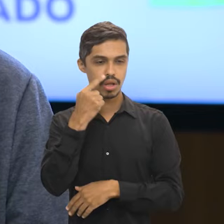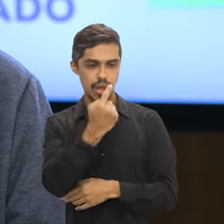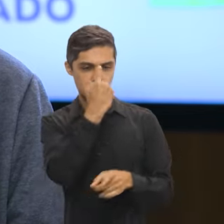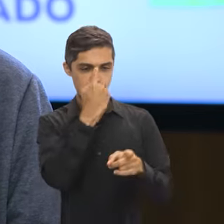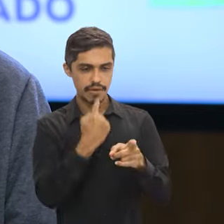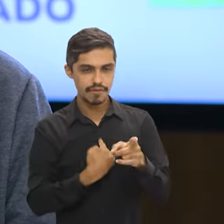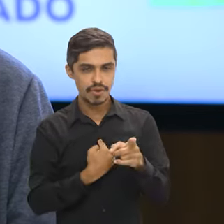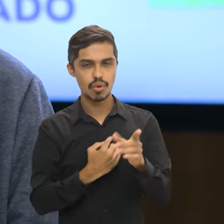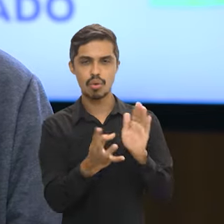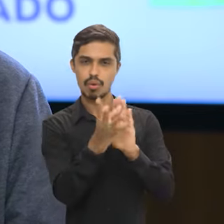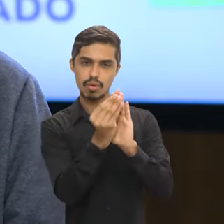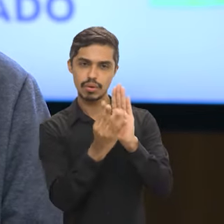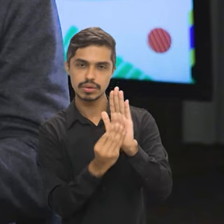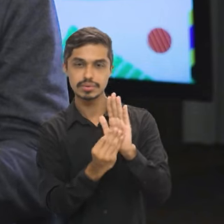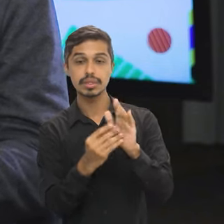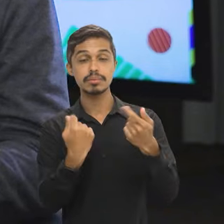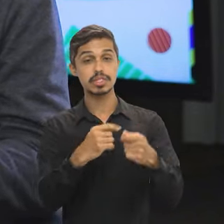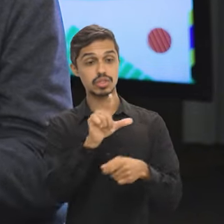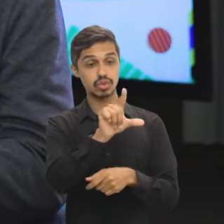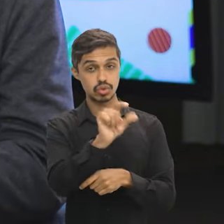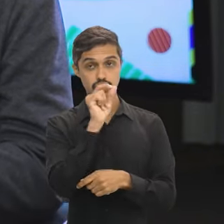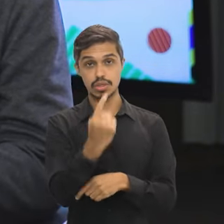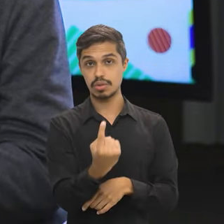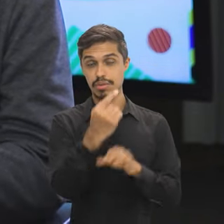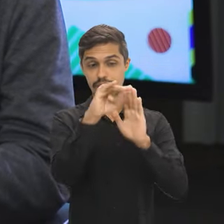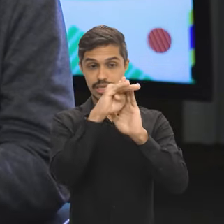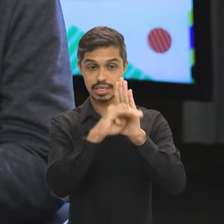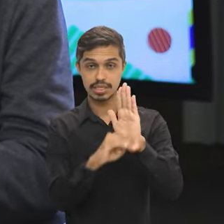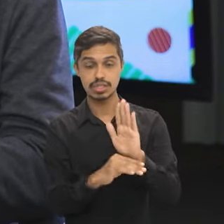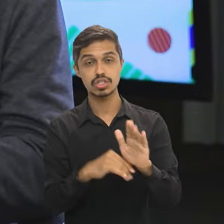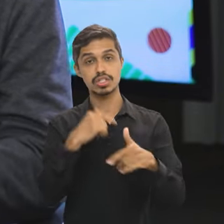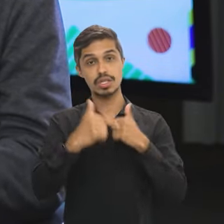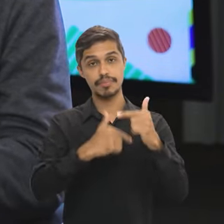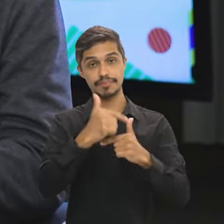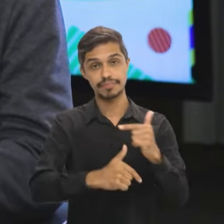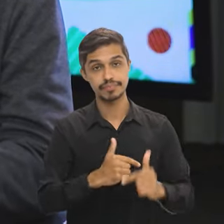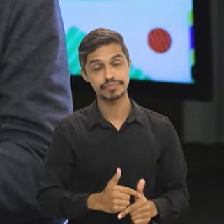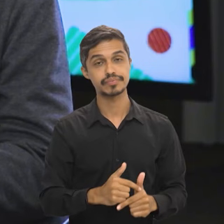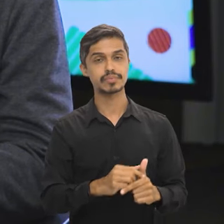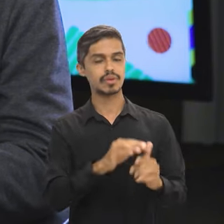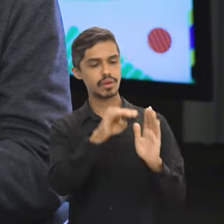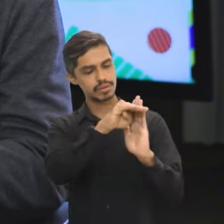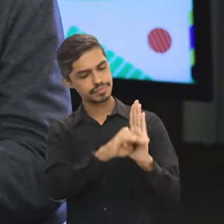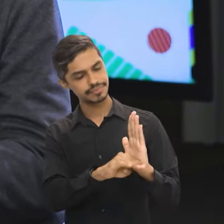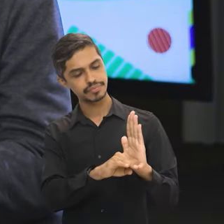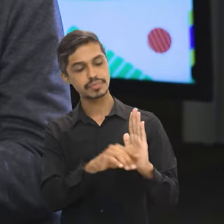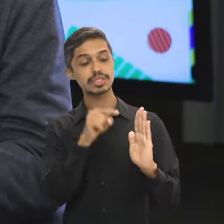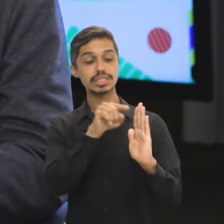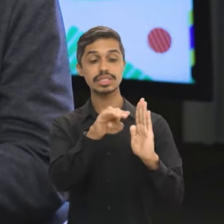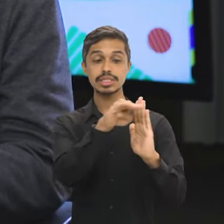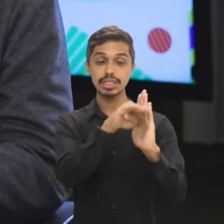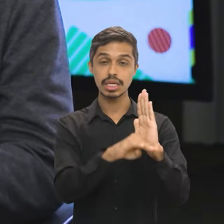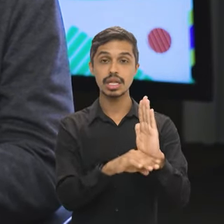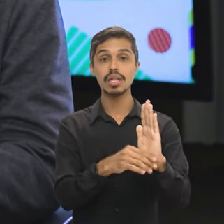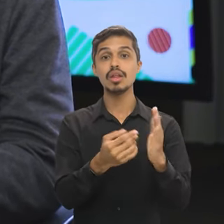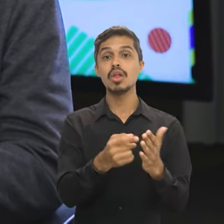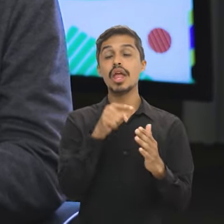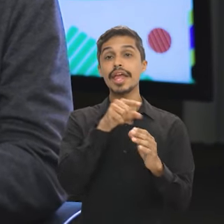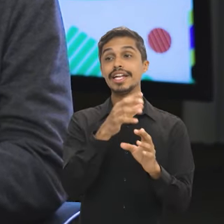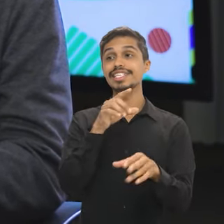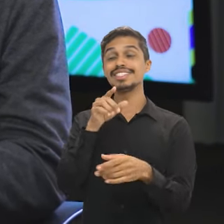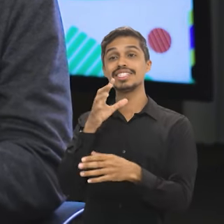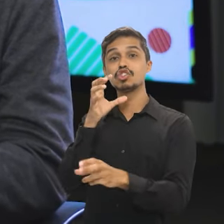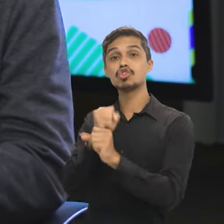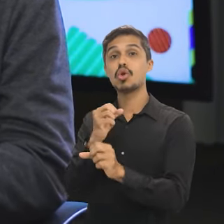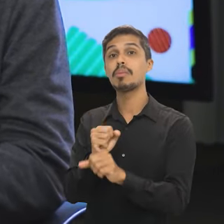olhado o perfil e o conteúdo, você vai ter que escolher uma lista de cargos. Também é importante você olhar que peso cada um dos cargos está